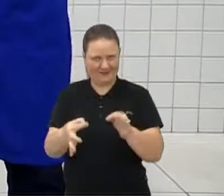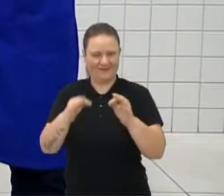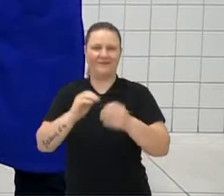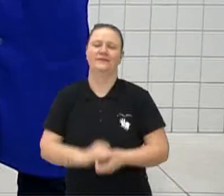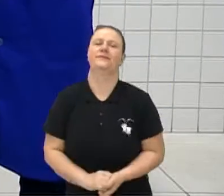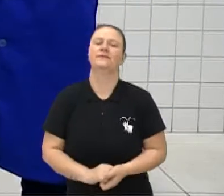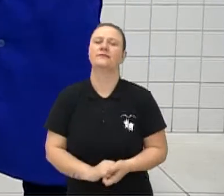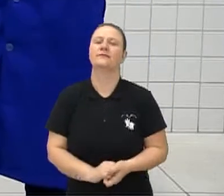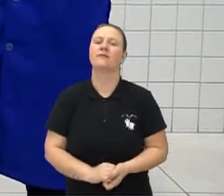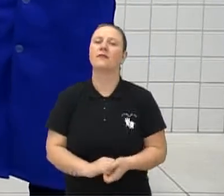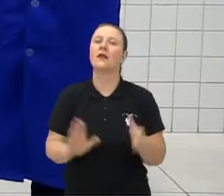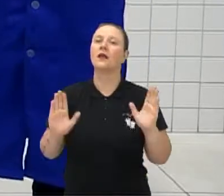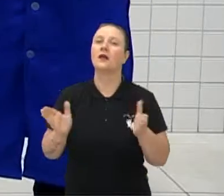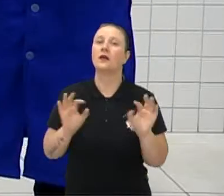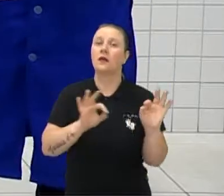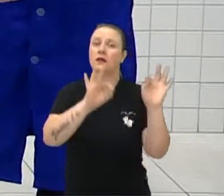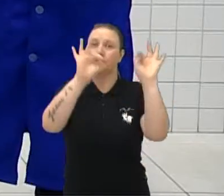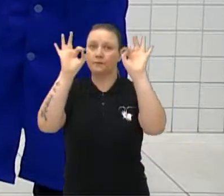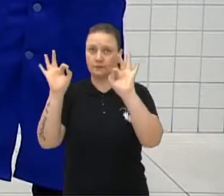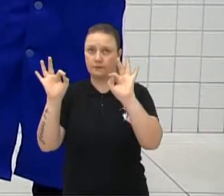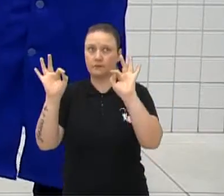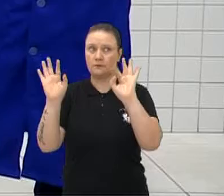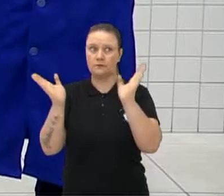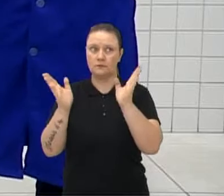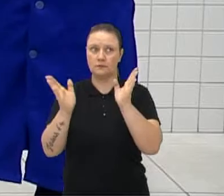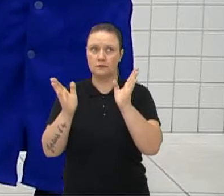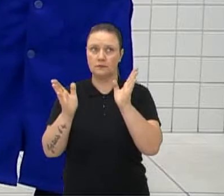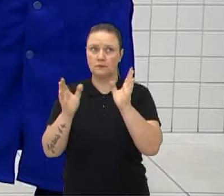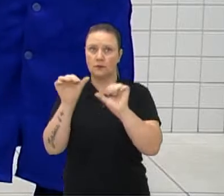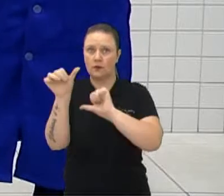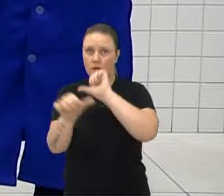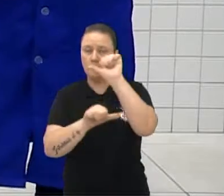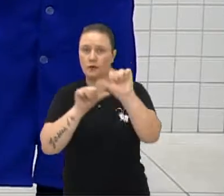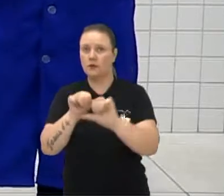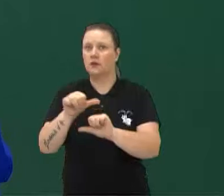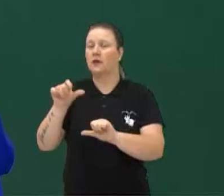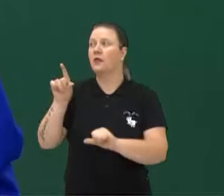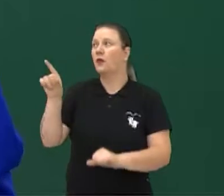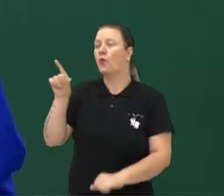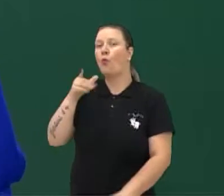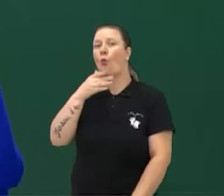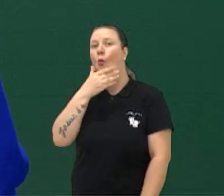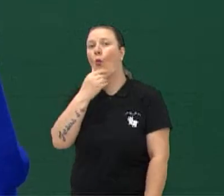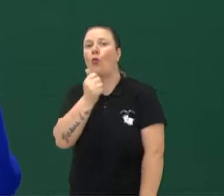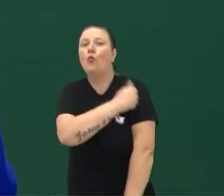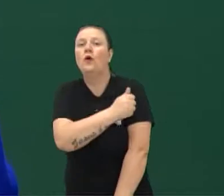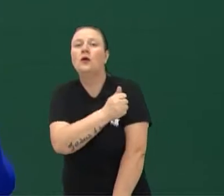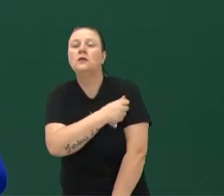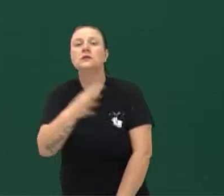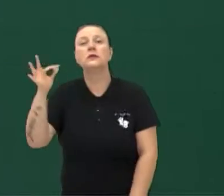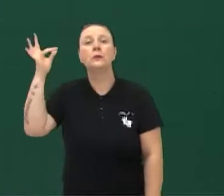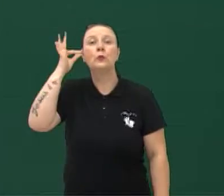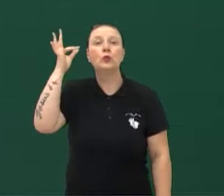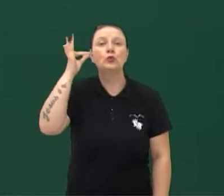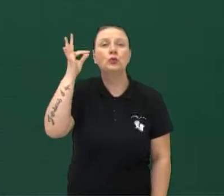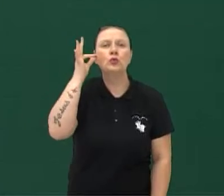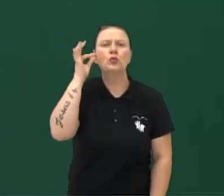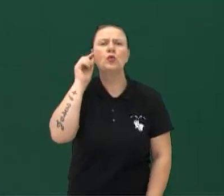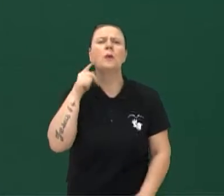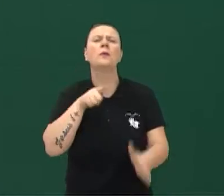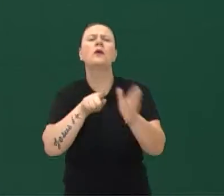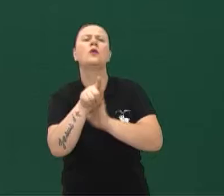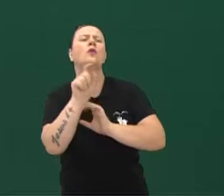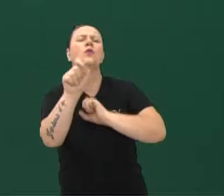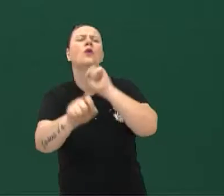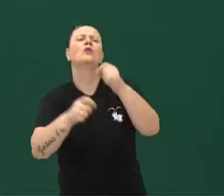lá. A minha tela mudou agora para o quiz aqui, mas teve um aluno lá de Ponta Grossa, depois eu leio o nome. Ele me perguntou qual que o meu estilo de